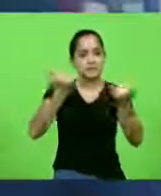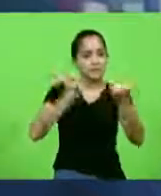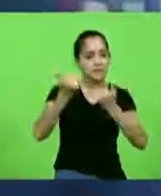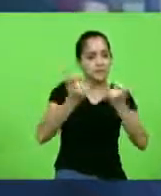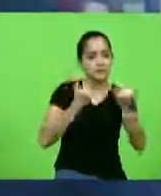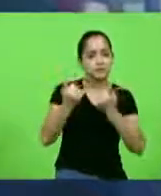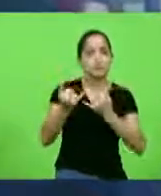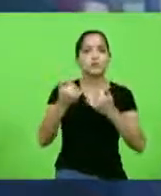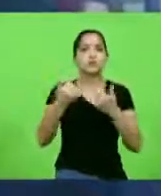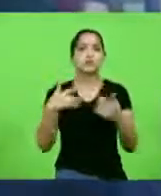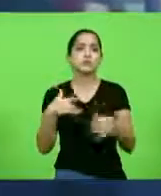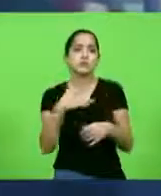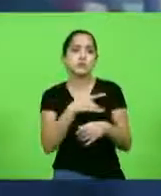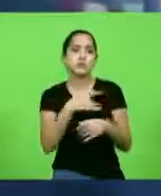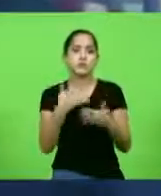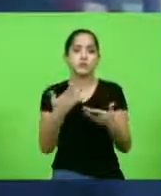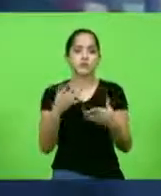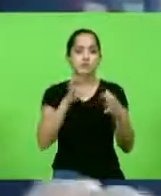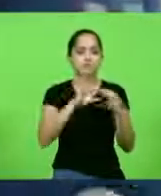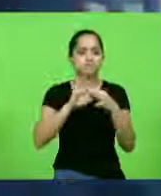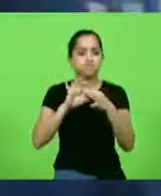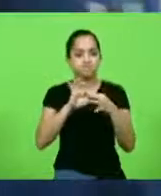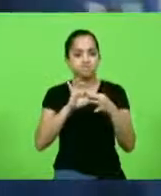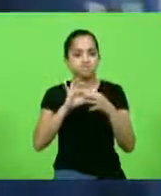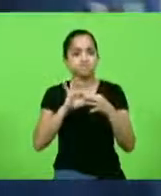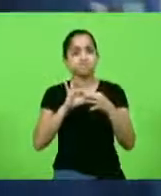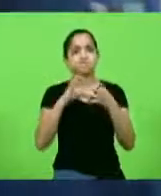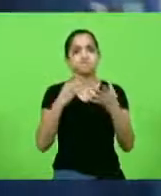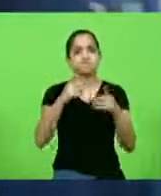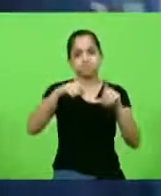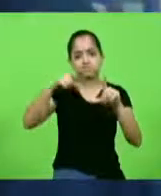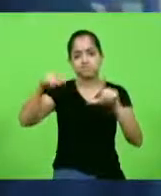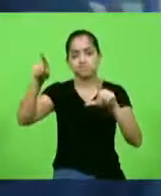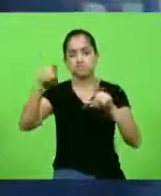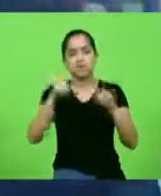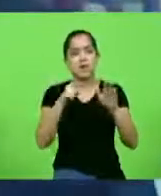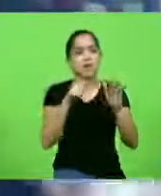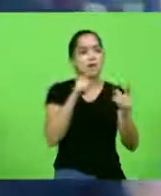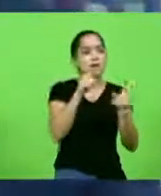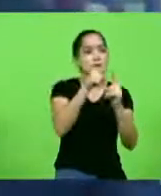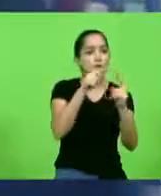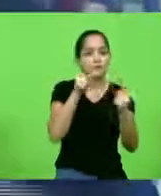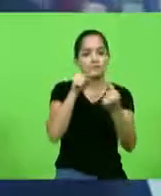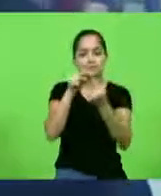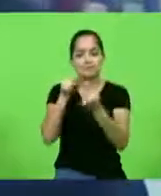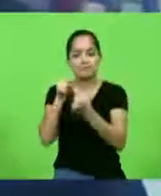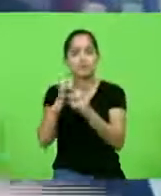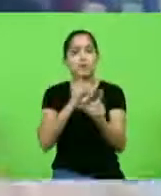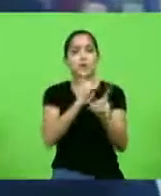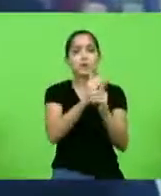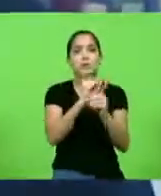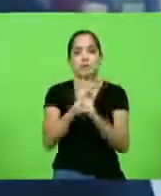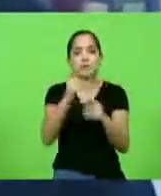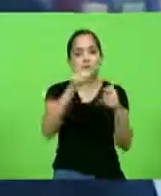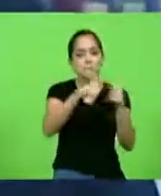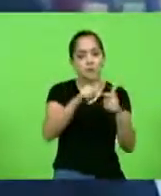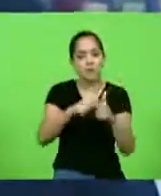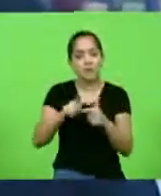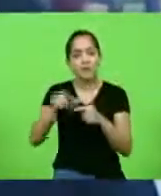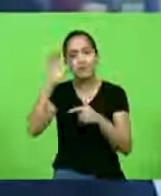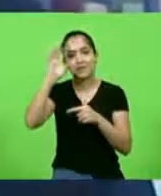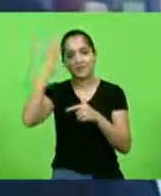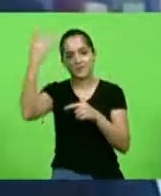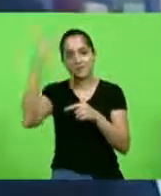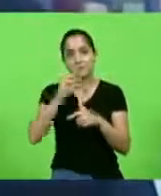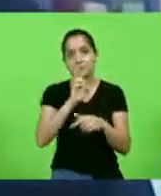com o cruzamento de dados é possível identificar os problemas de saúde e trabalhar nas soluções e nas